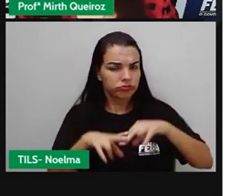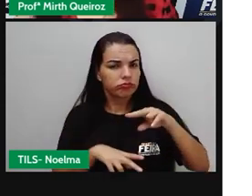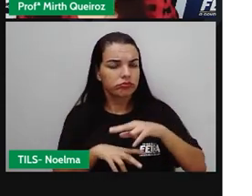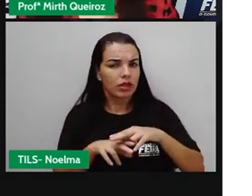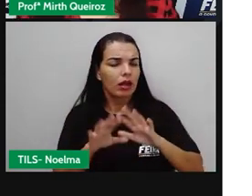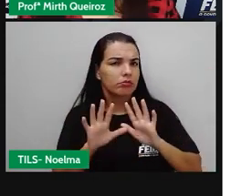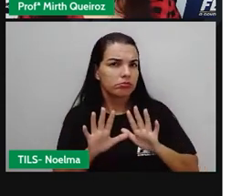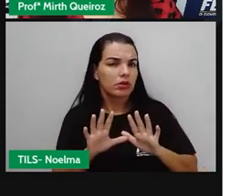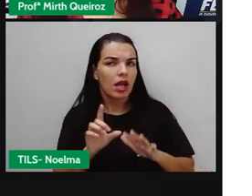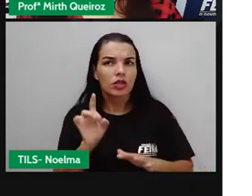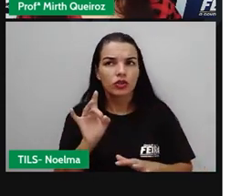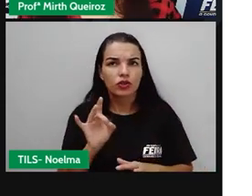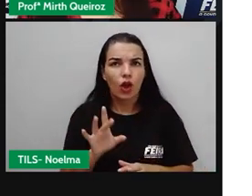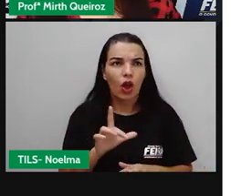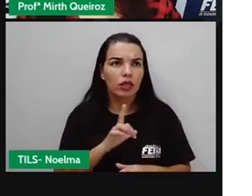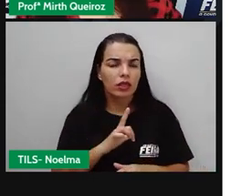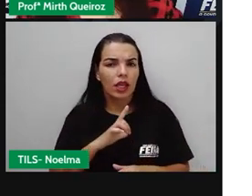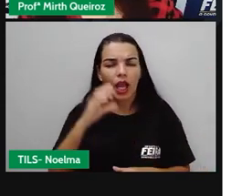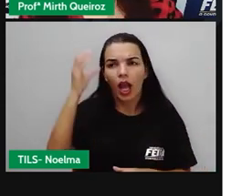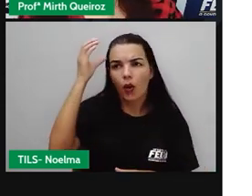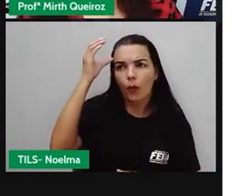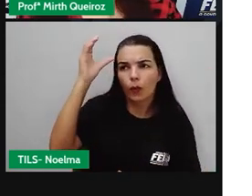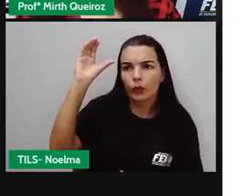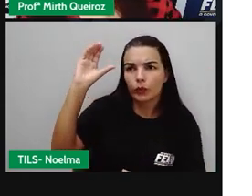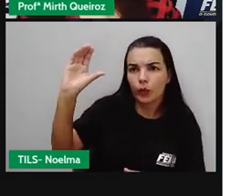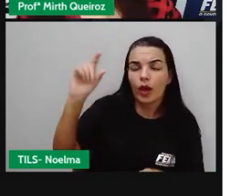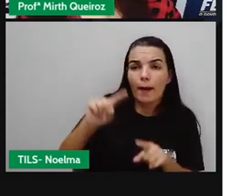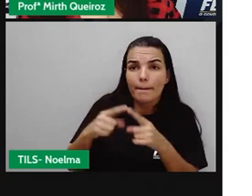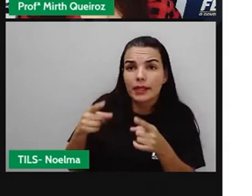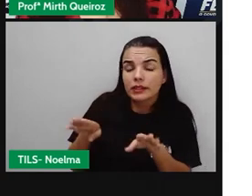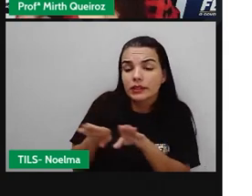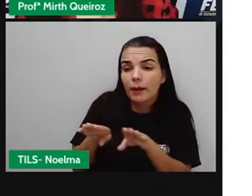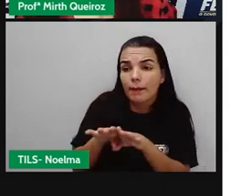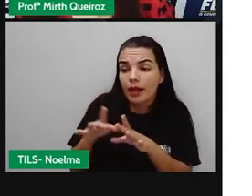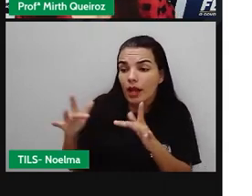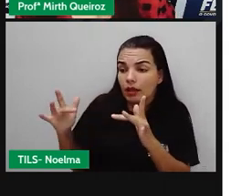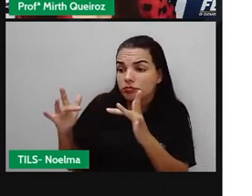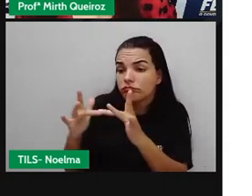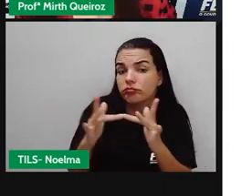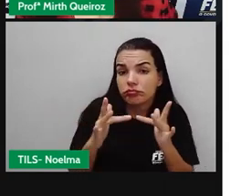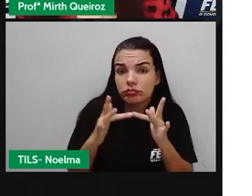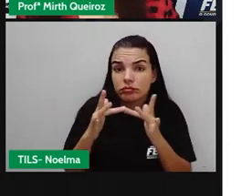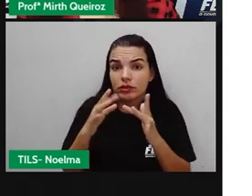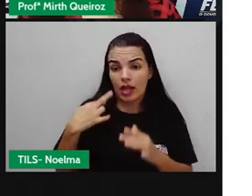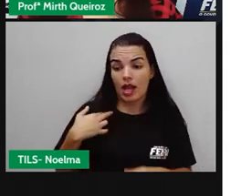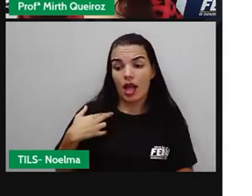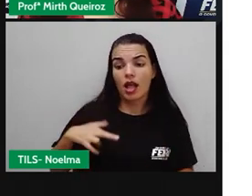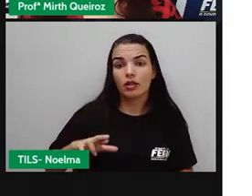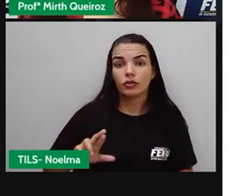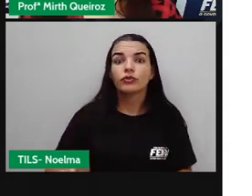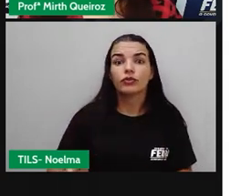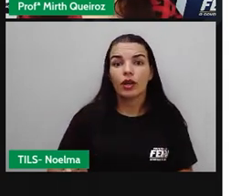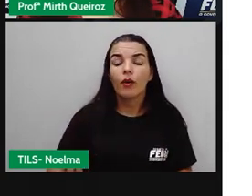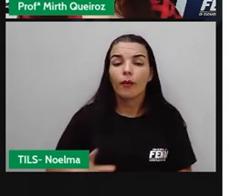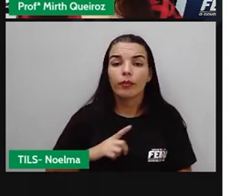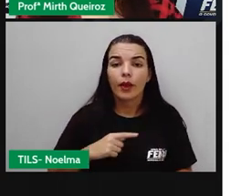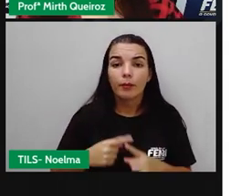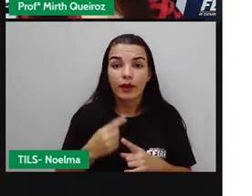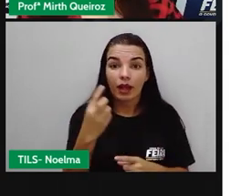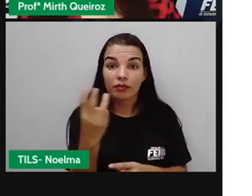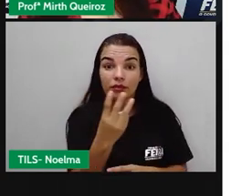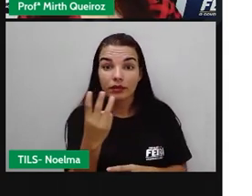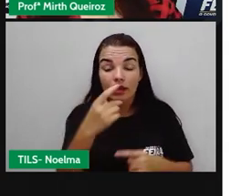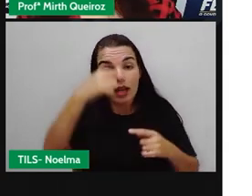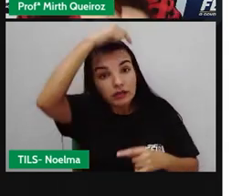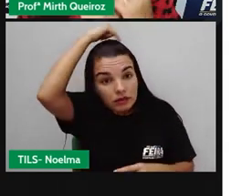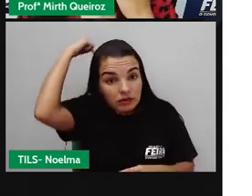relacionada à nossa cultura, mas também ligada aí a pouco da religiãoidade. É tanto que vocês puderam conhecer os três santos